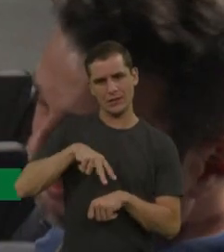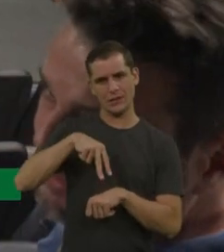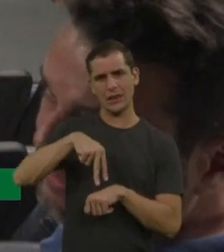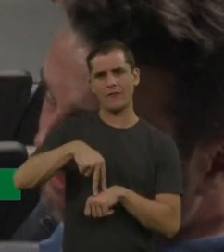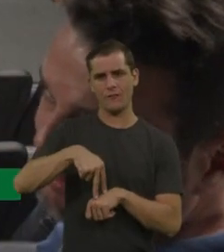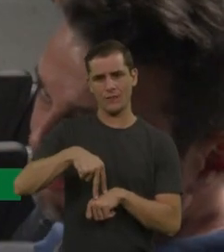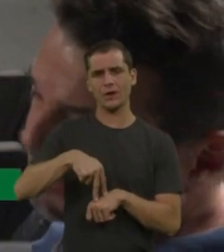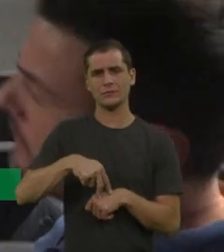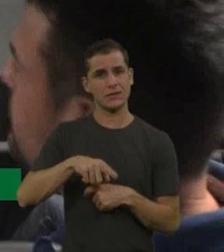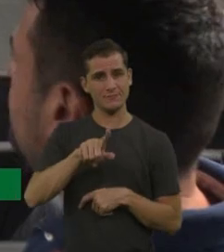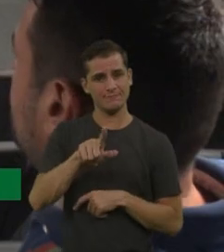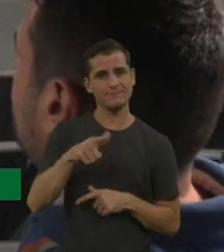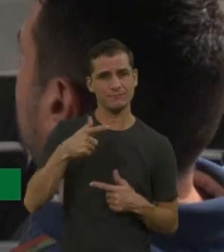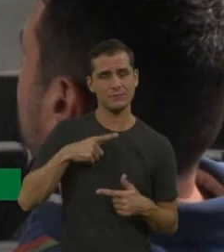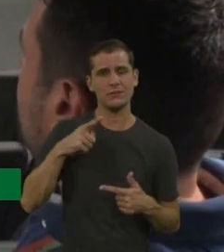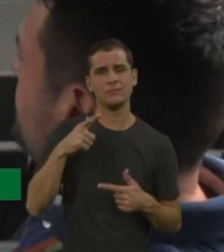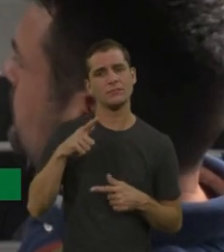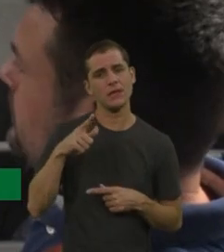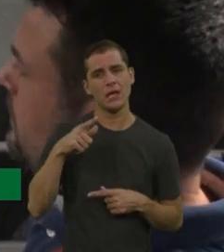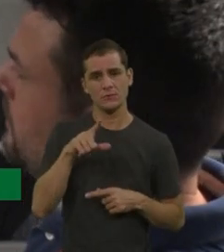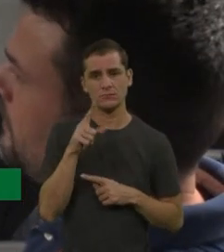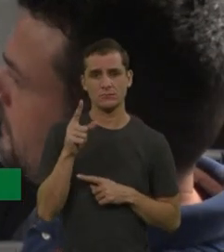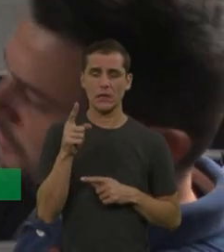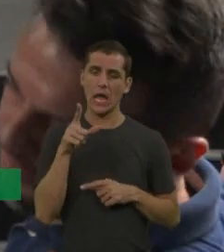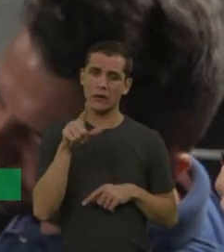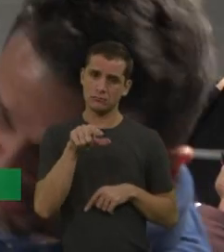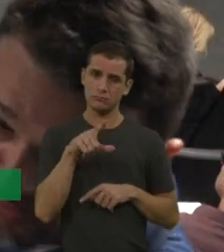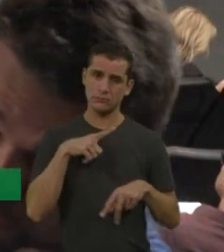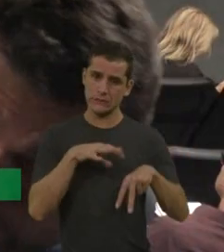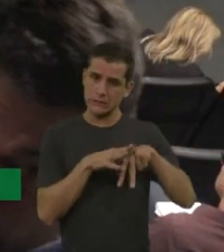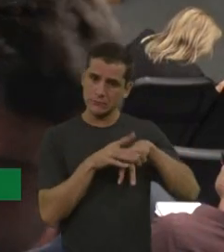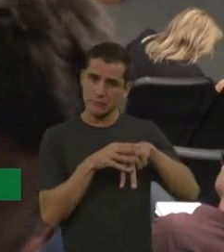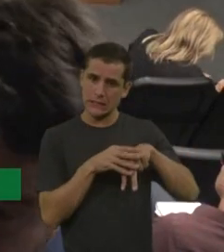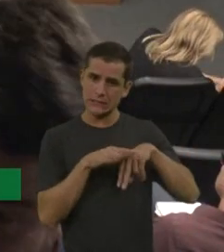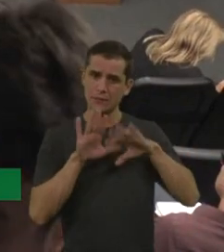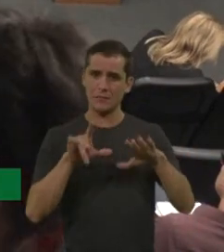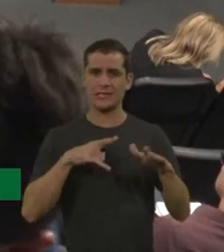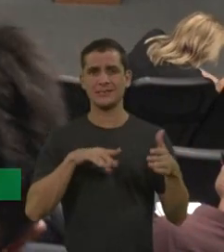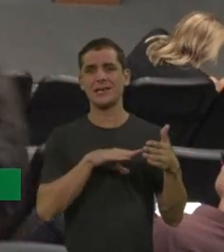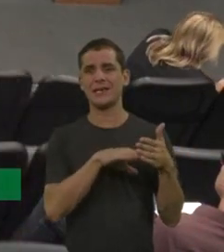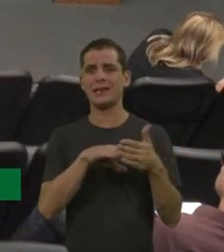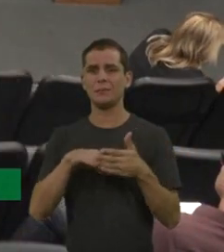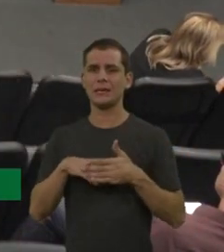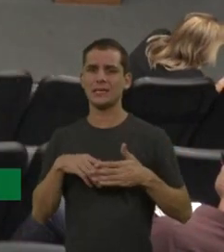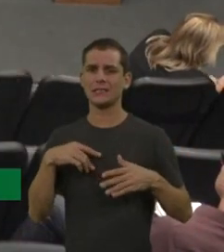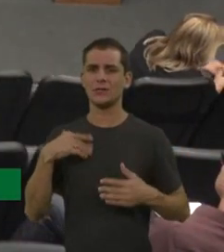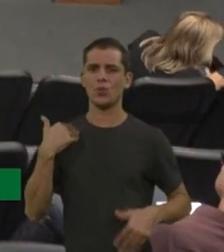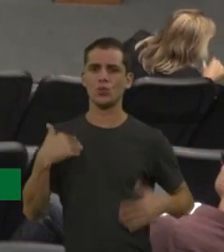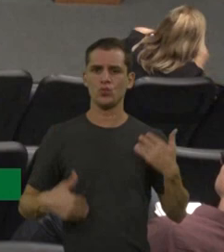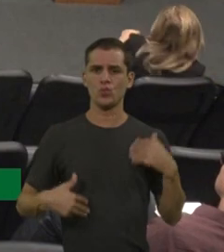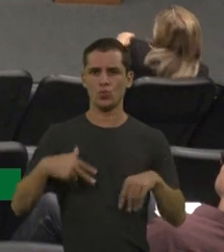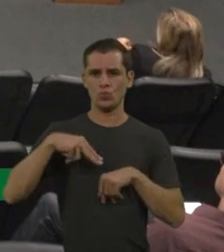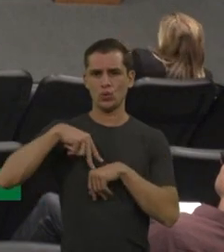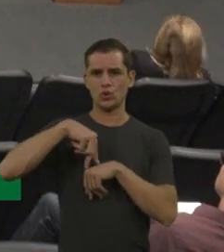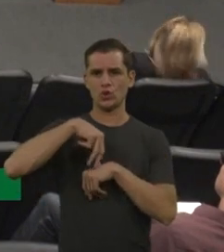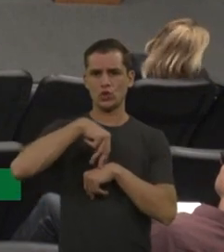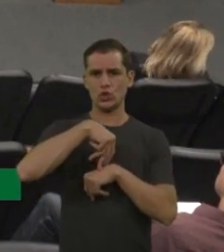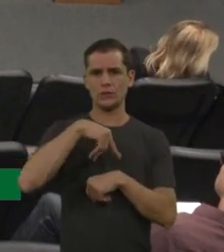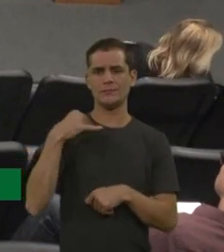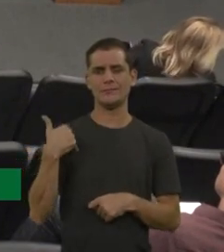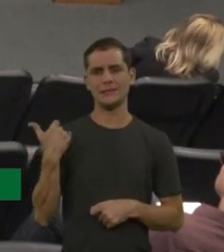embora esses pacientes deambulam, esses pacientes têm uma limitação muito importante, e a idade, o